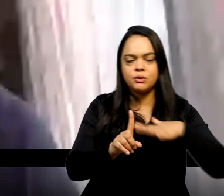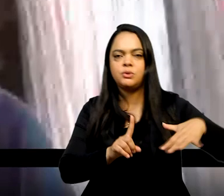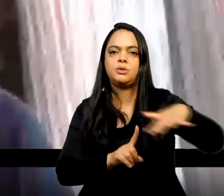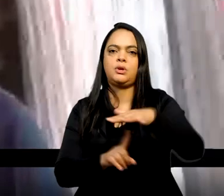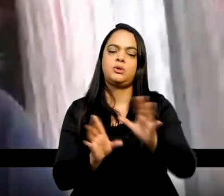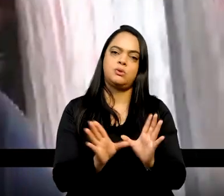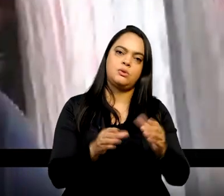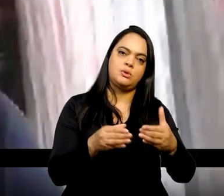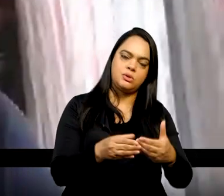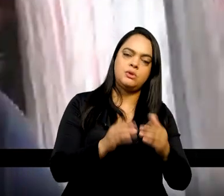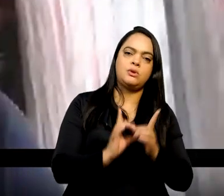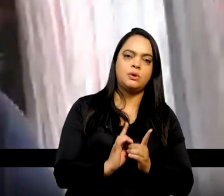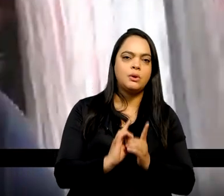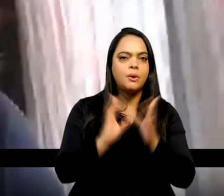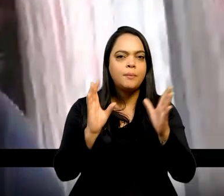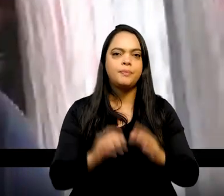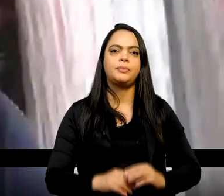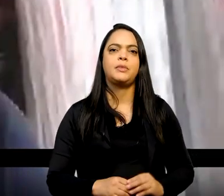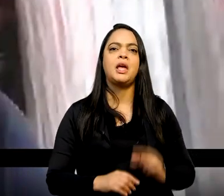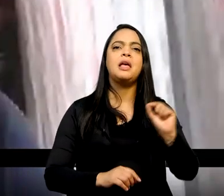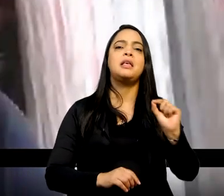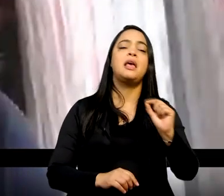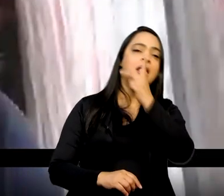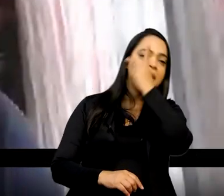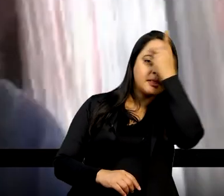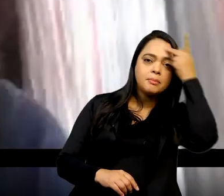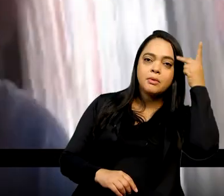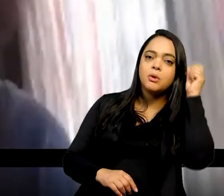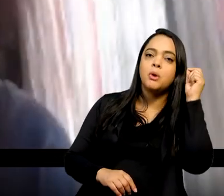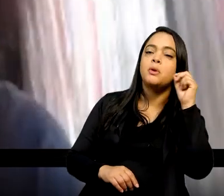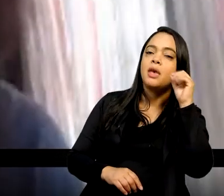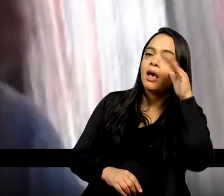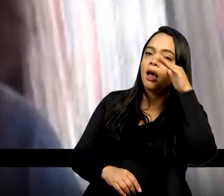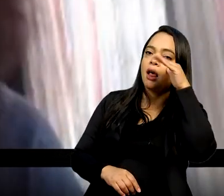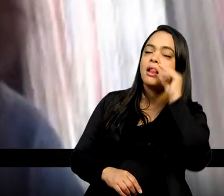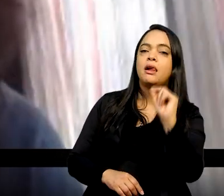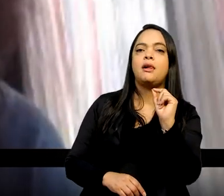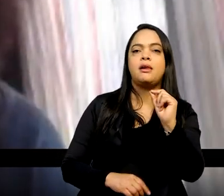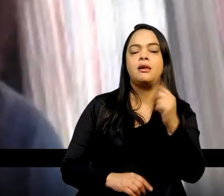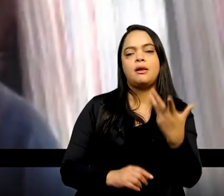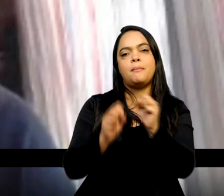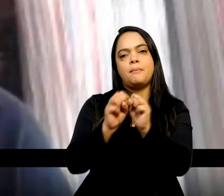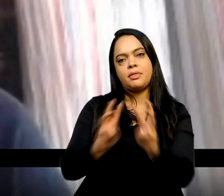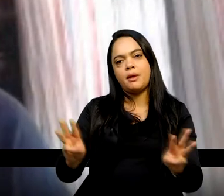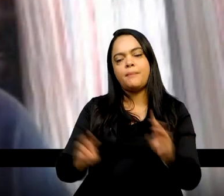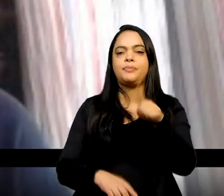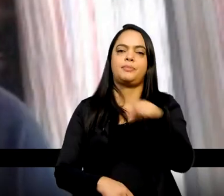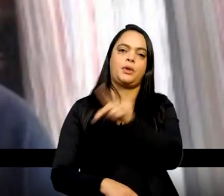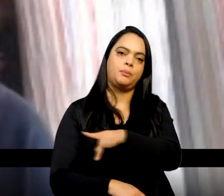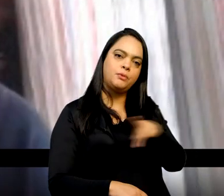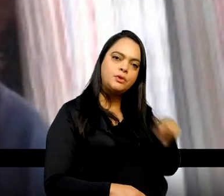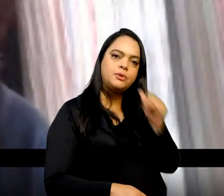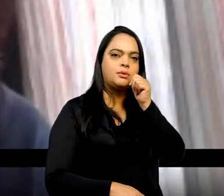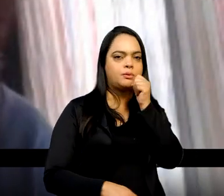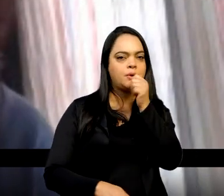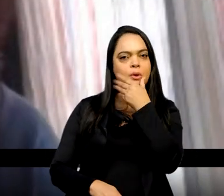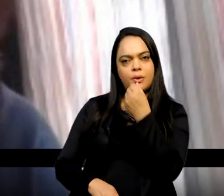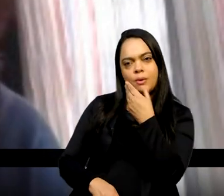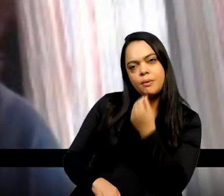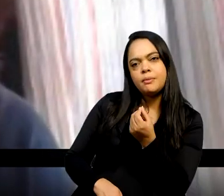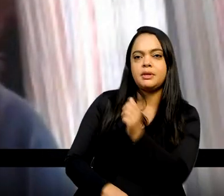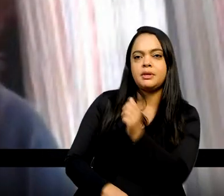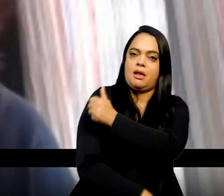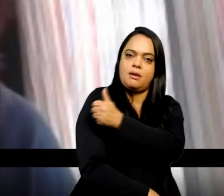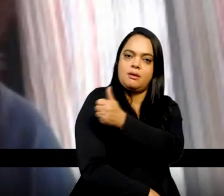Qual é o público-alvo do Portal? O público-alvo são os professores, professoras, alunos e